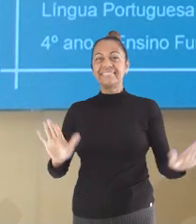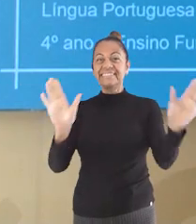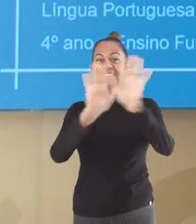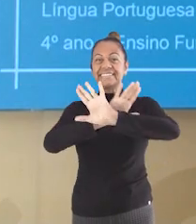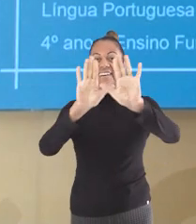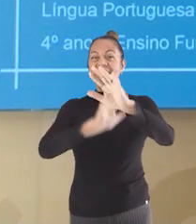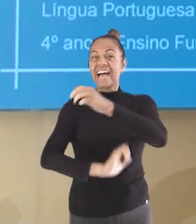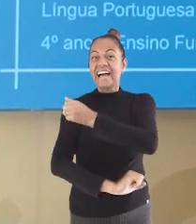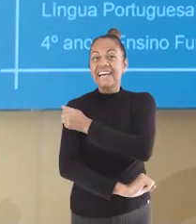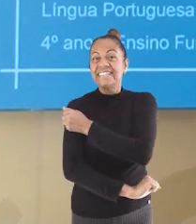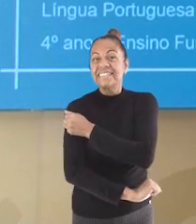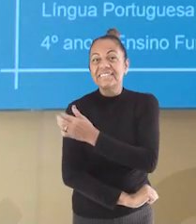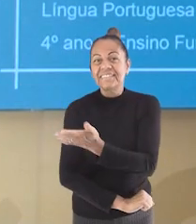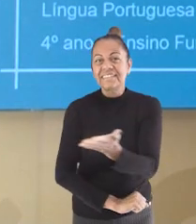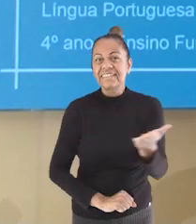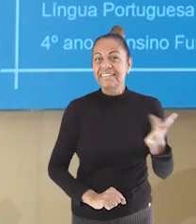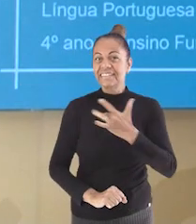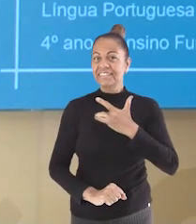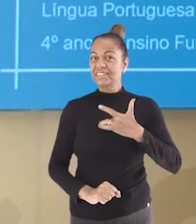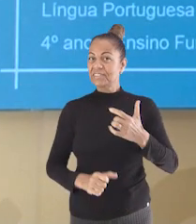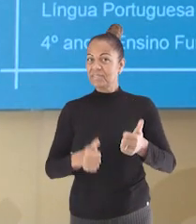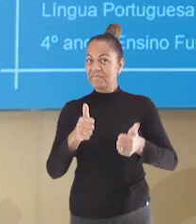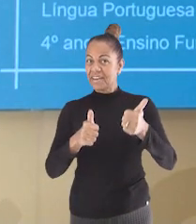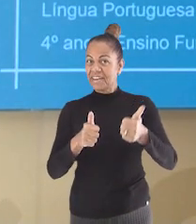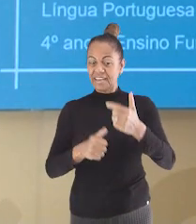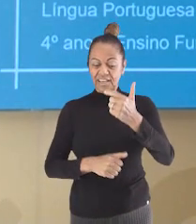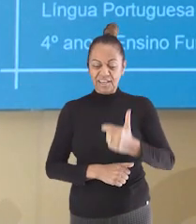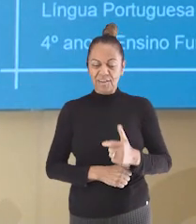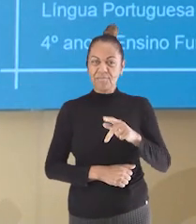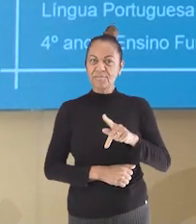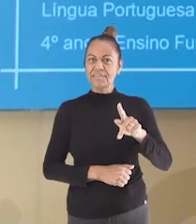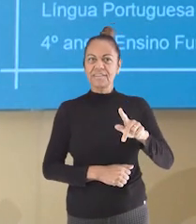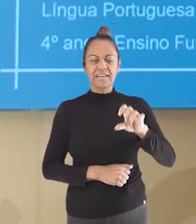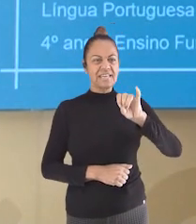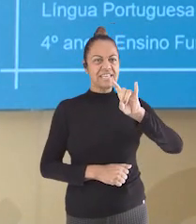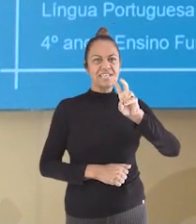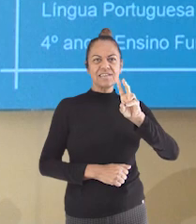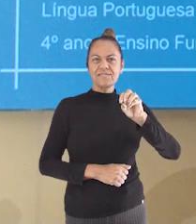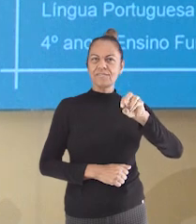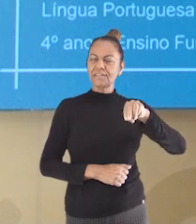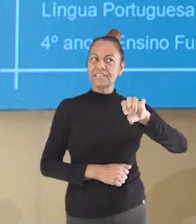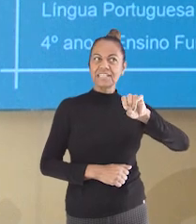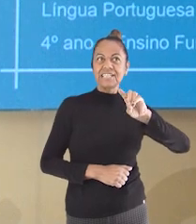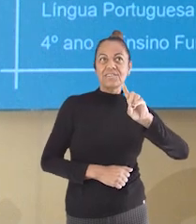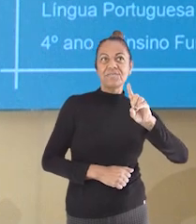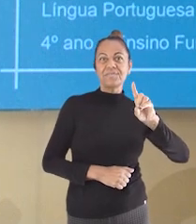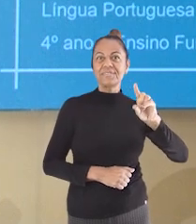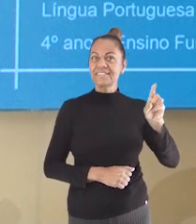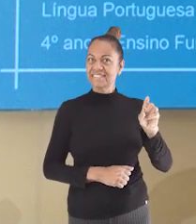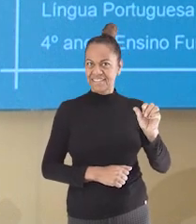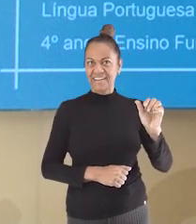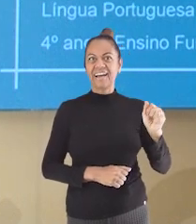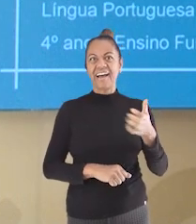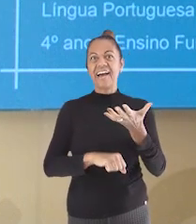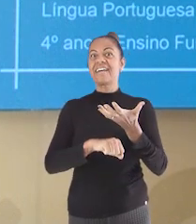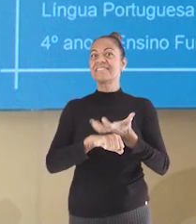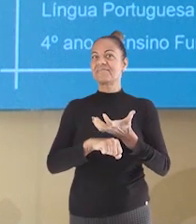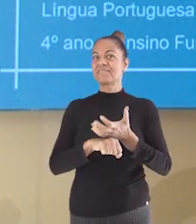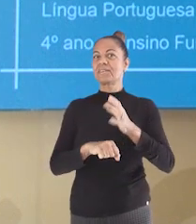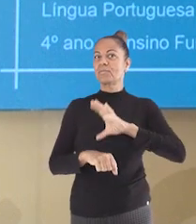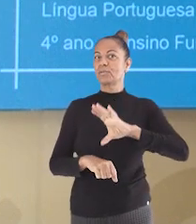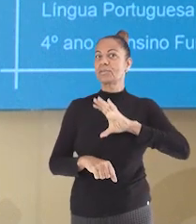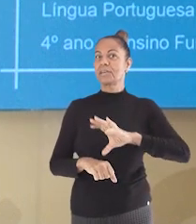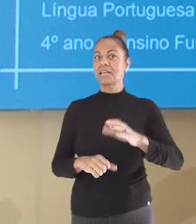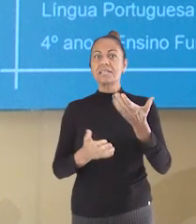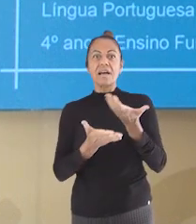Olá, estudante! Tudo bem com você? Sou a professora Ivo Nilza de Língua Portuguesa. O tema da aula de hoje